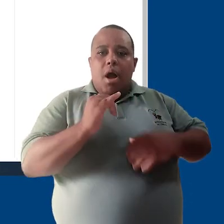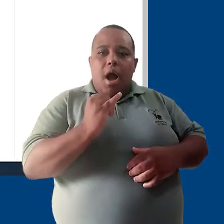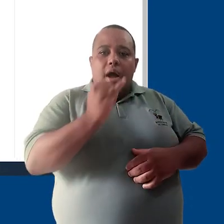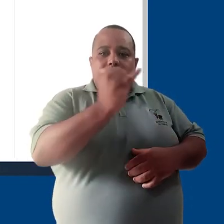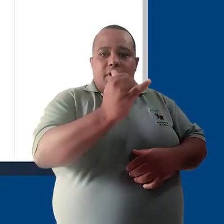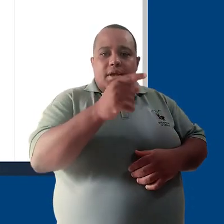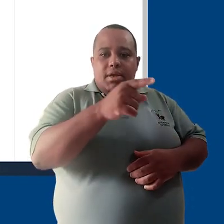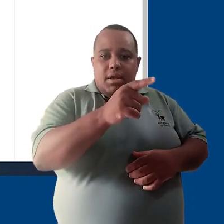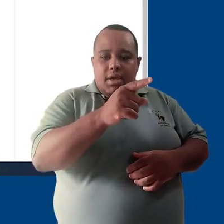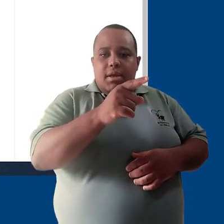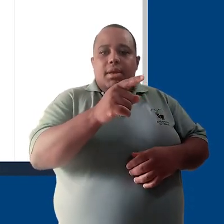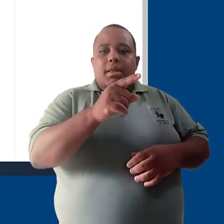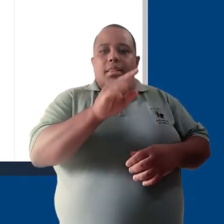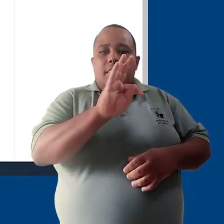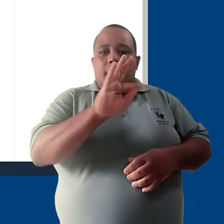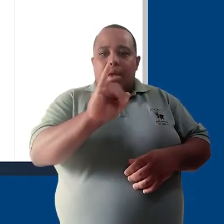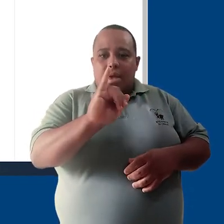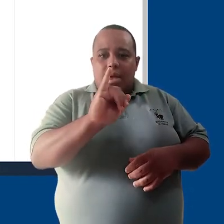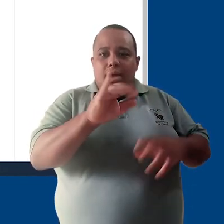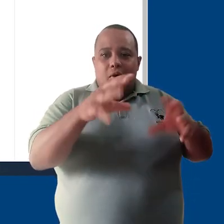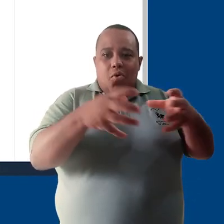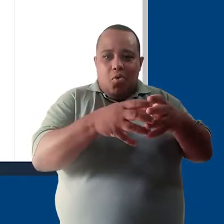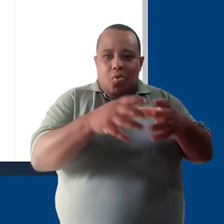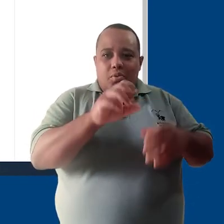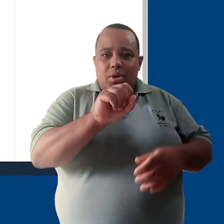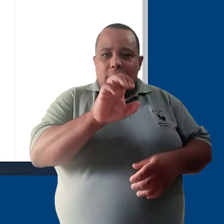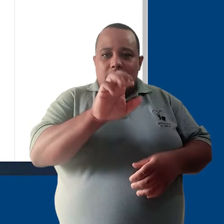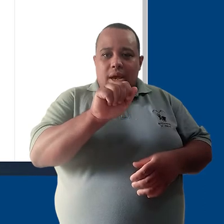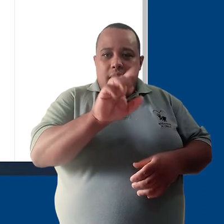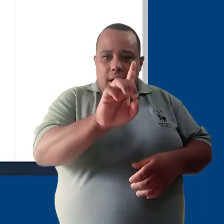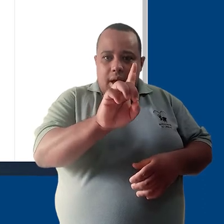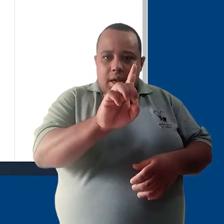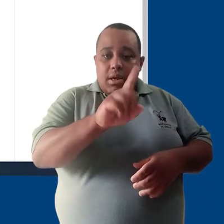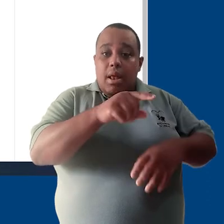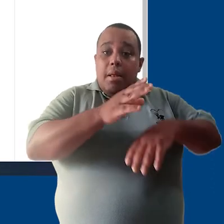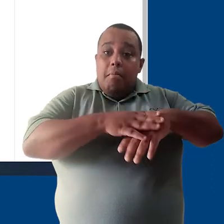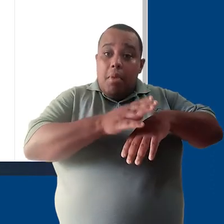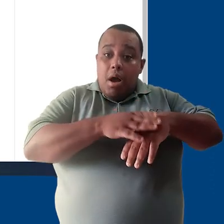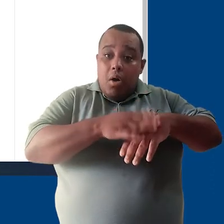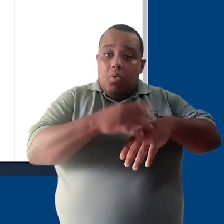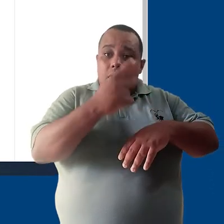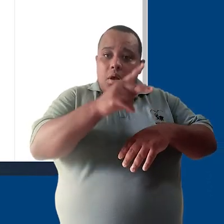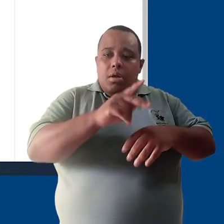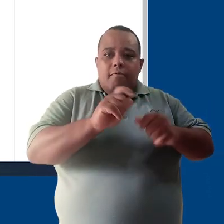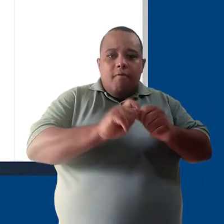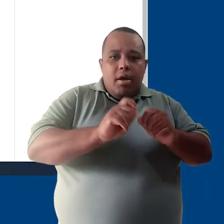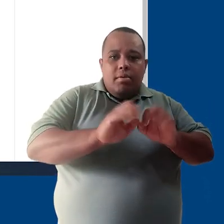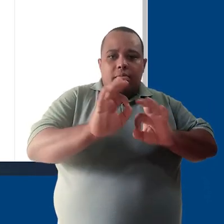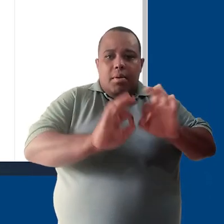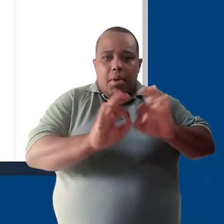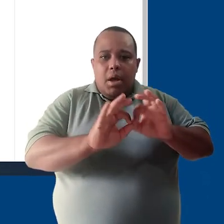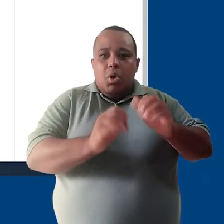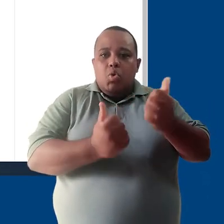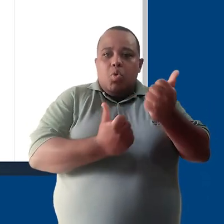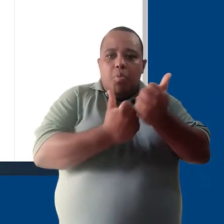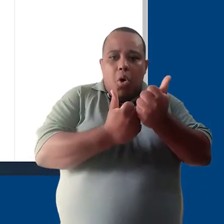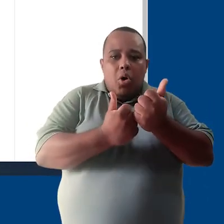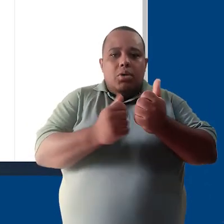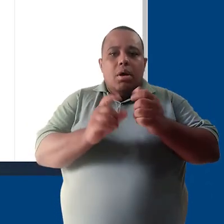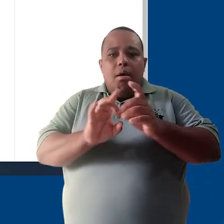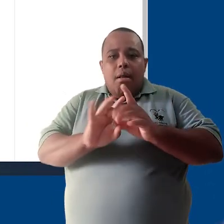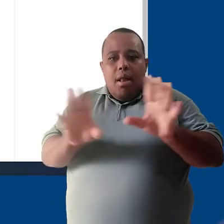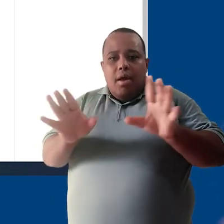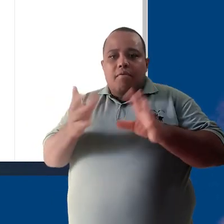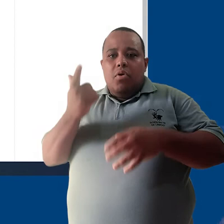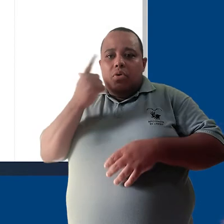setor de TI. No caso de coordenadores de curso, estes entram em contato com a direção que solicitará ao suporte que os